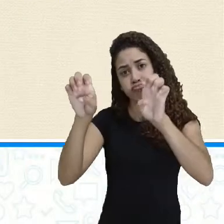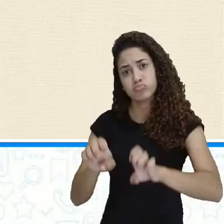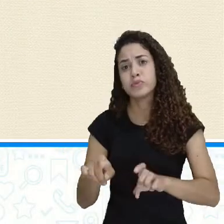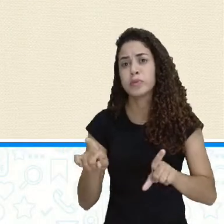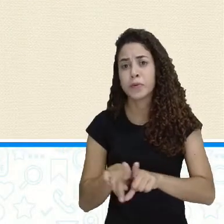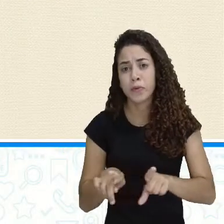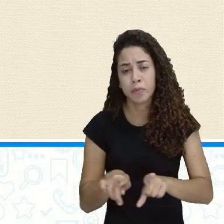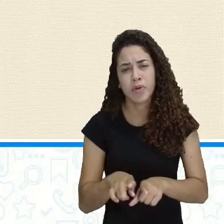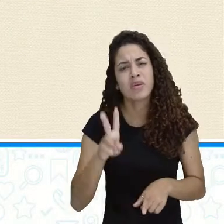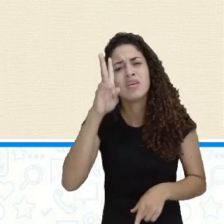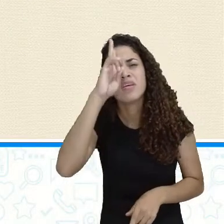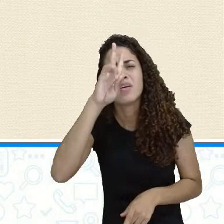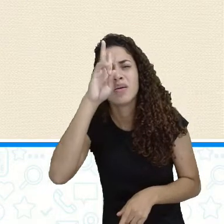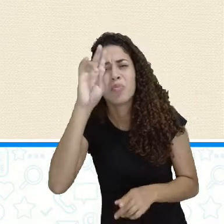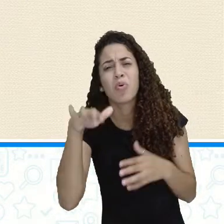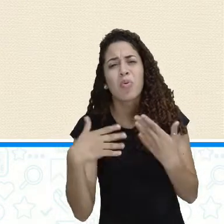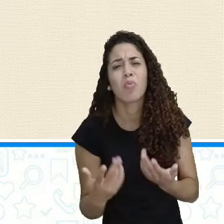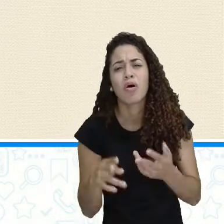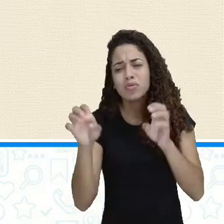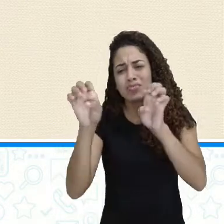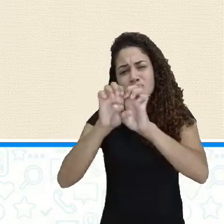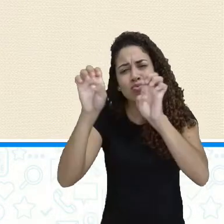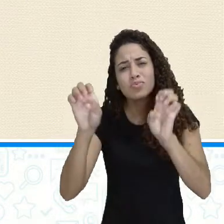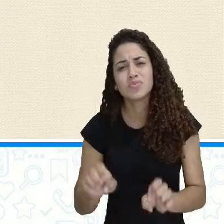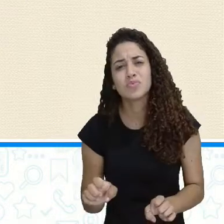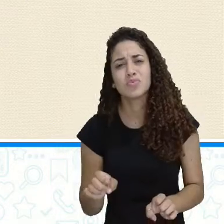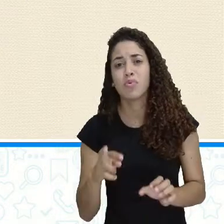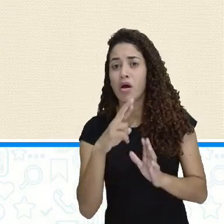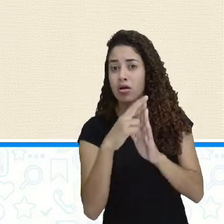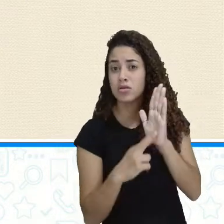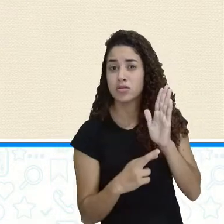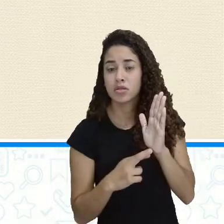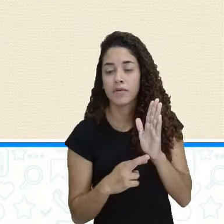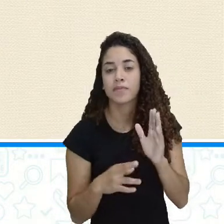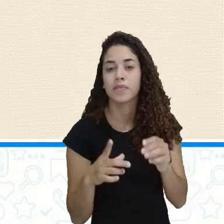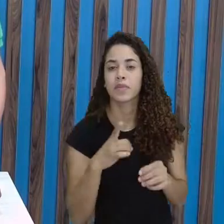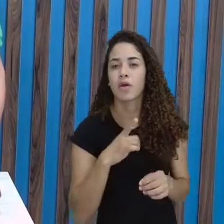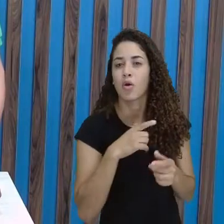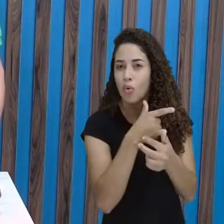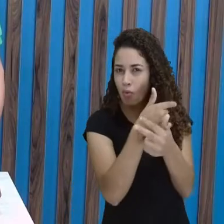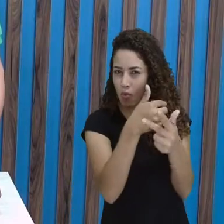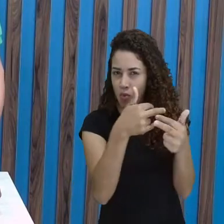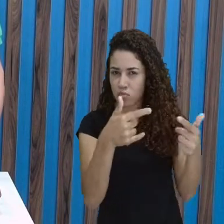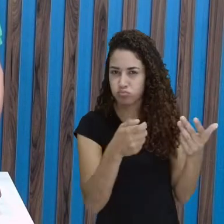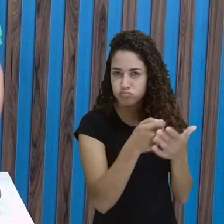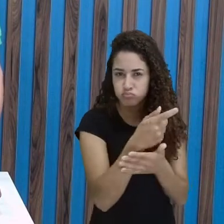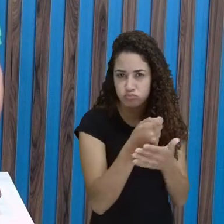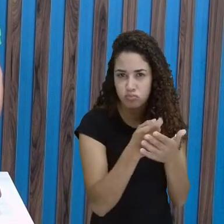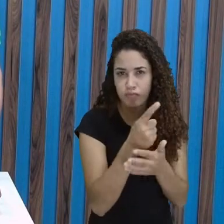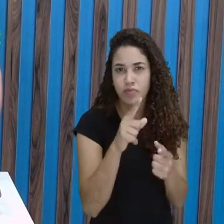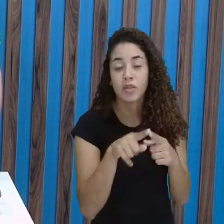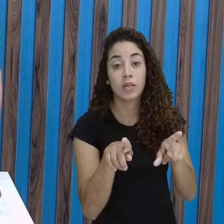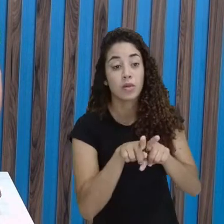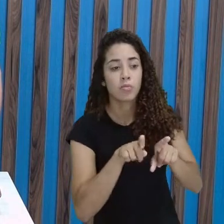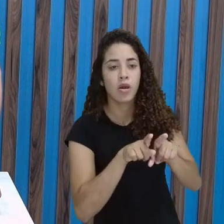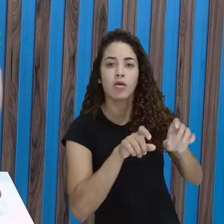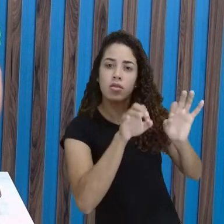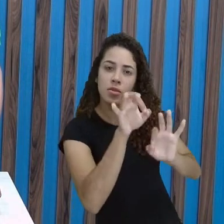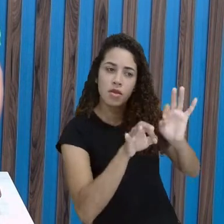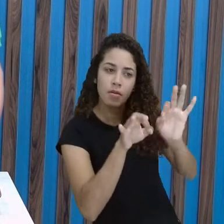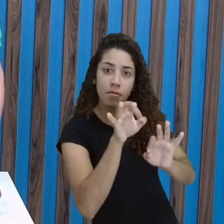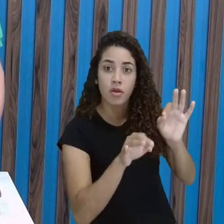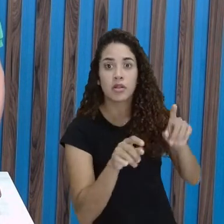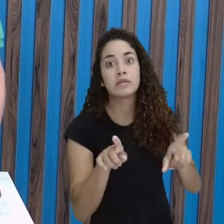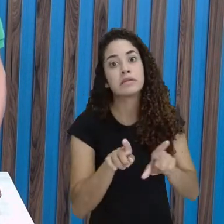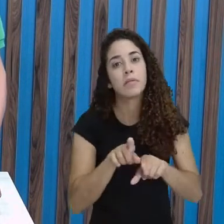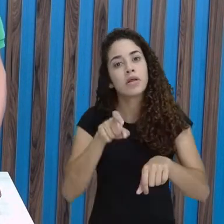Lembra quais são as estruturas, gente, de uma receita? Ingredientes, modo de preparo e o